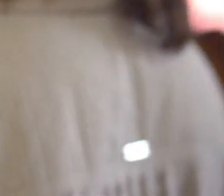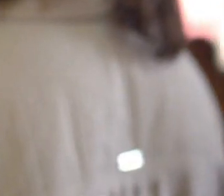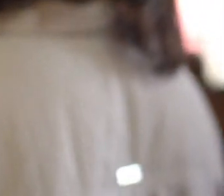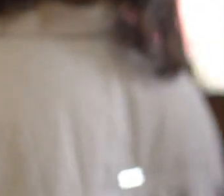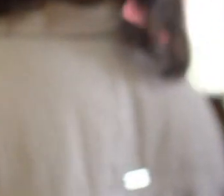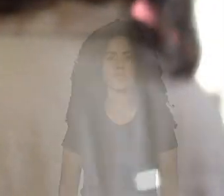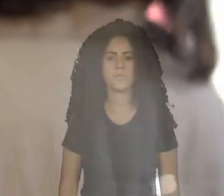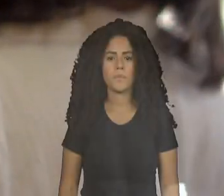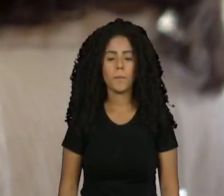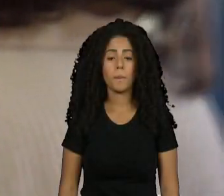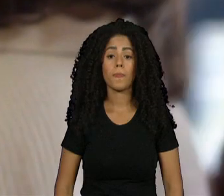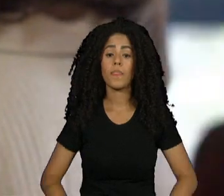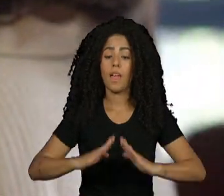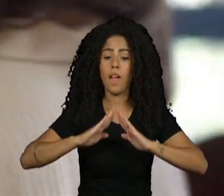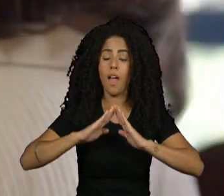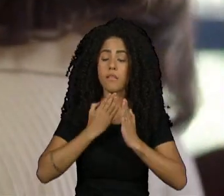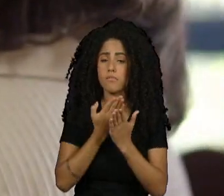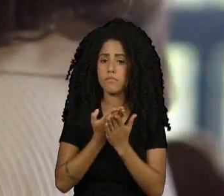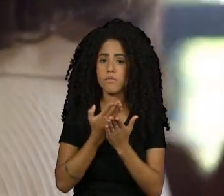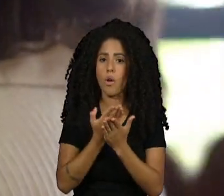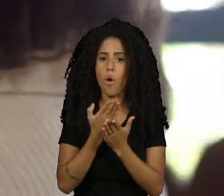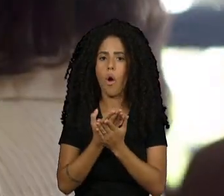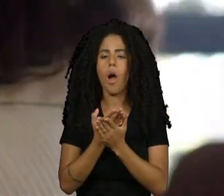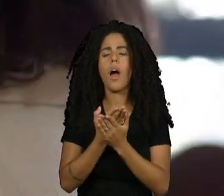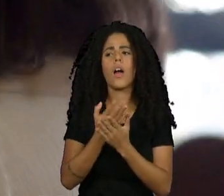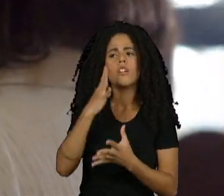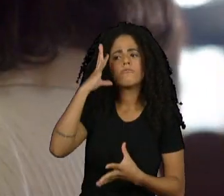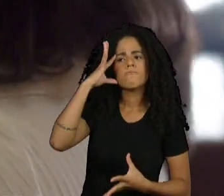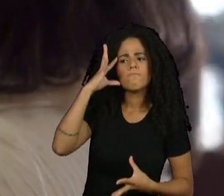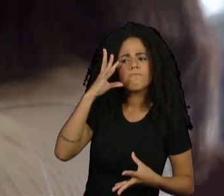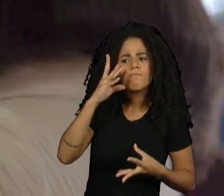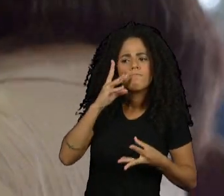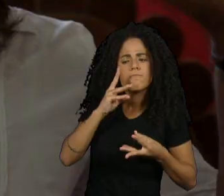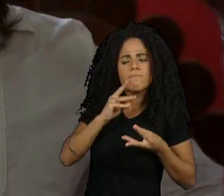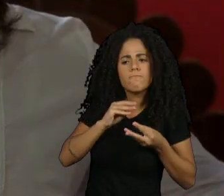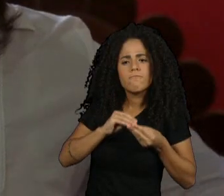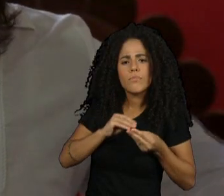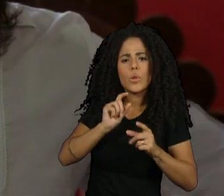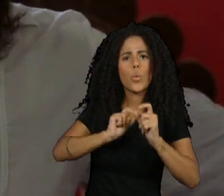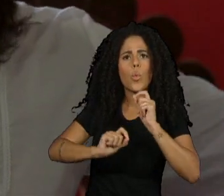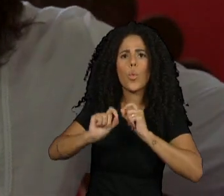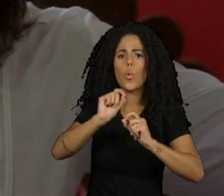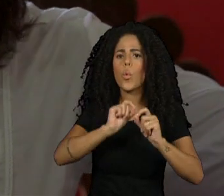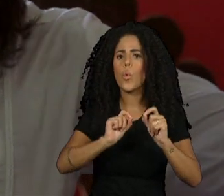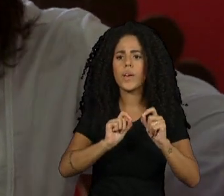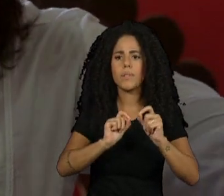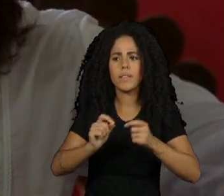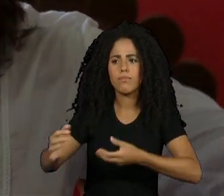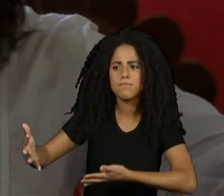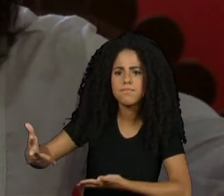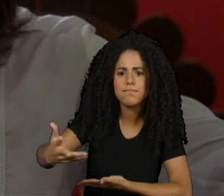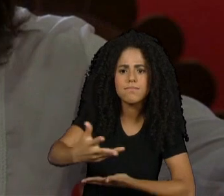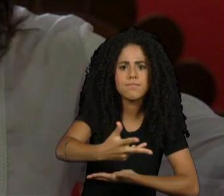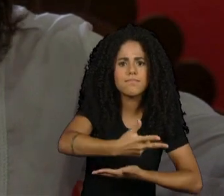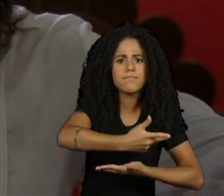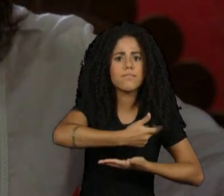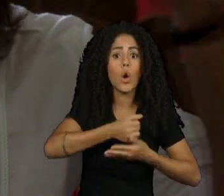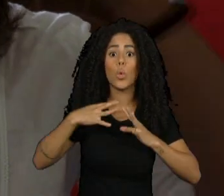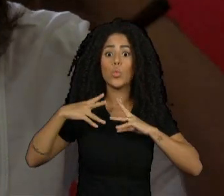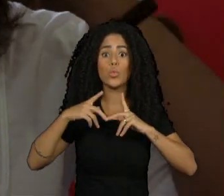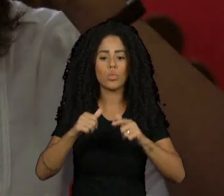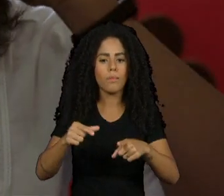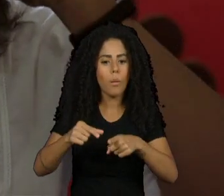A escola, ela tem que ter um entendimento que ela agrega toda uma comunidade.